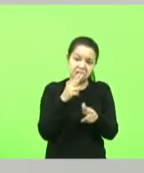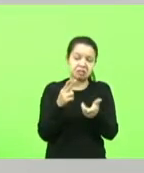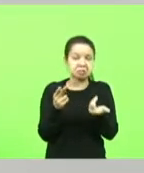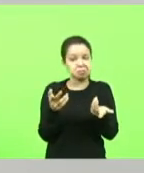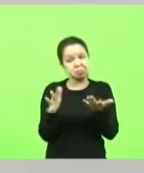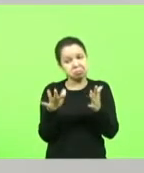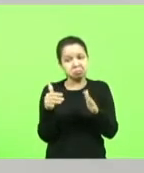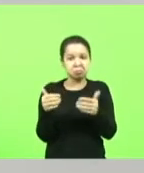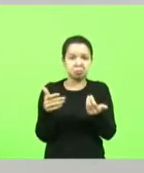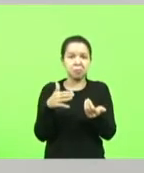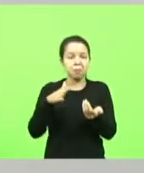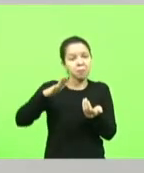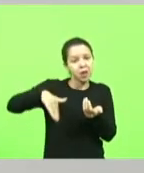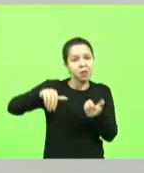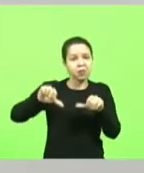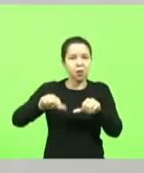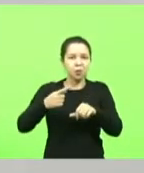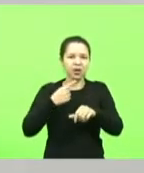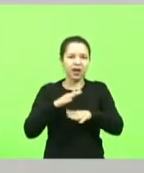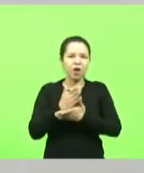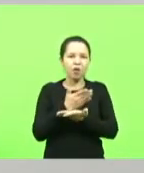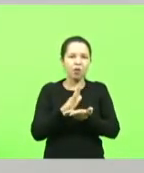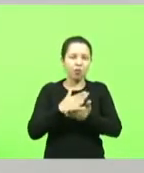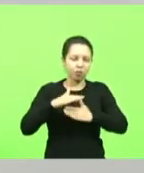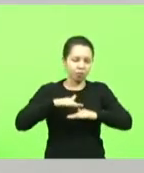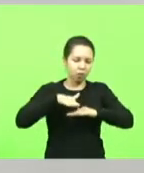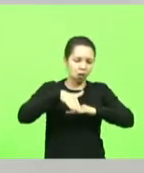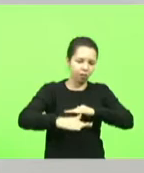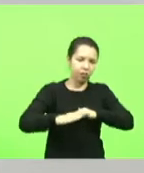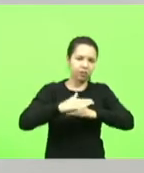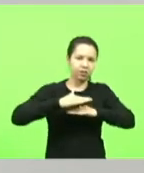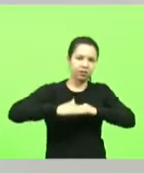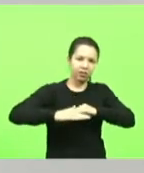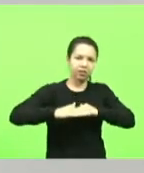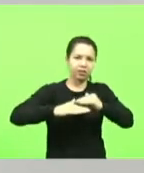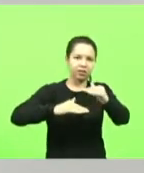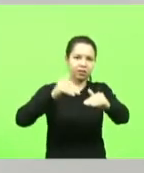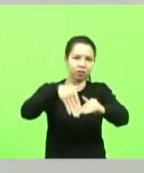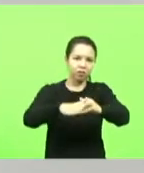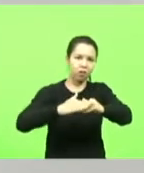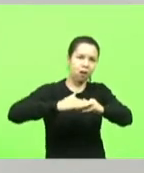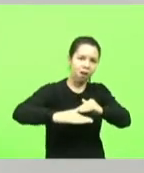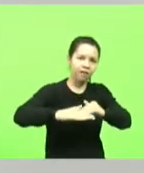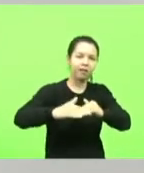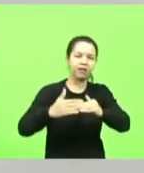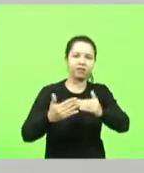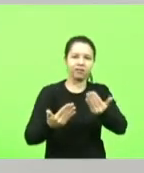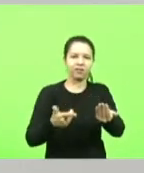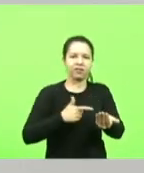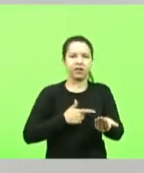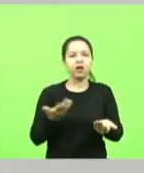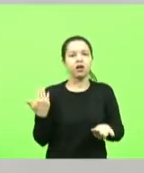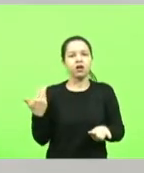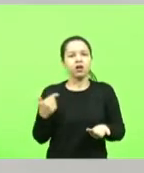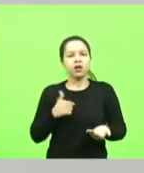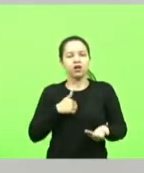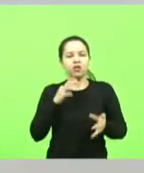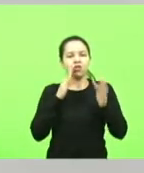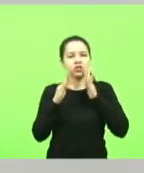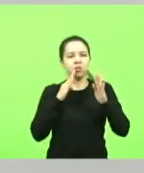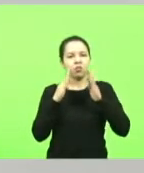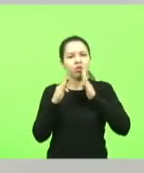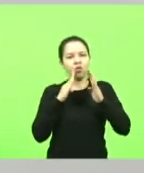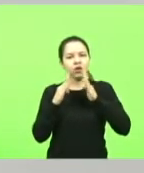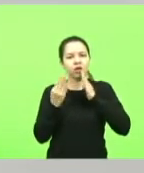aqueles remendos esses dias eu publiquei no meu facebook a foto de que nós temos